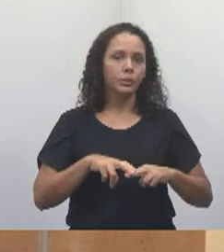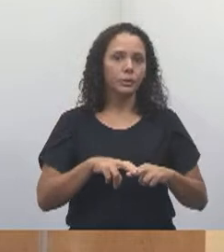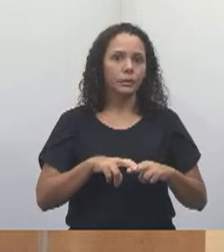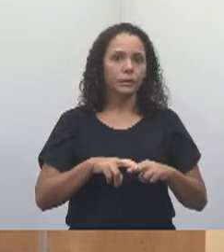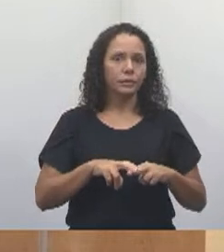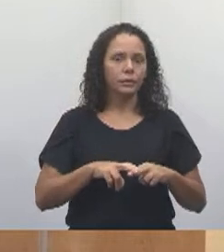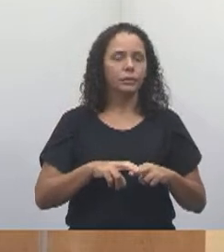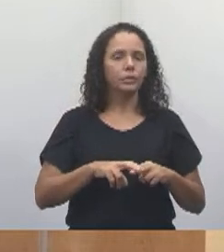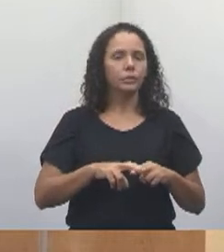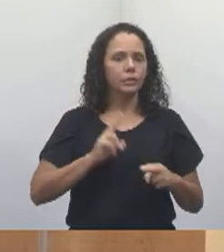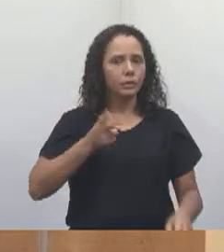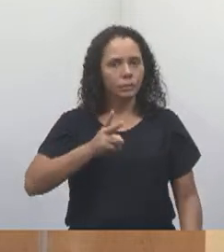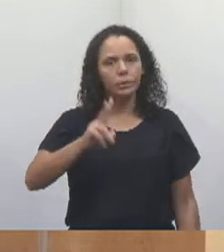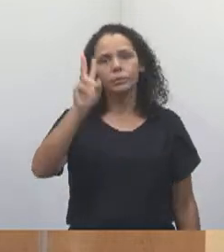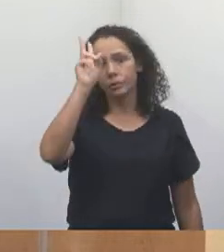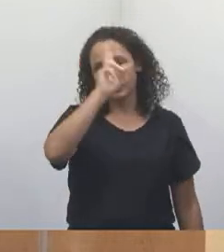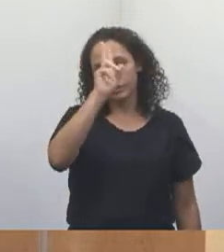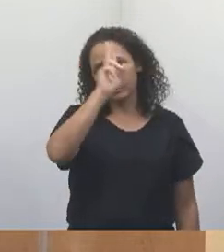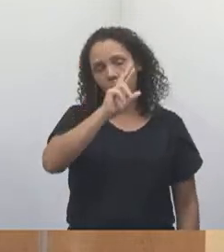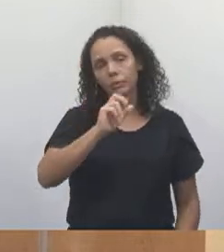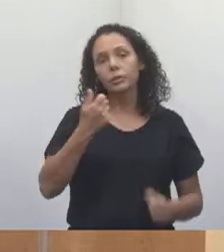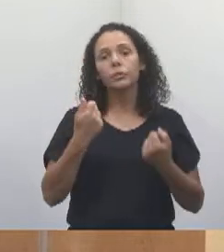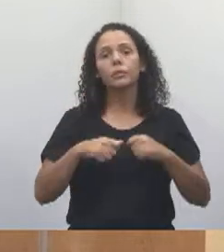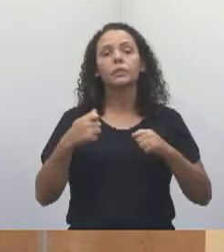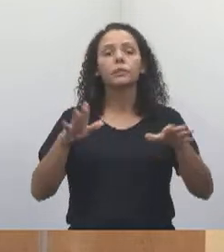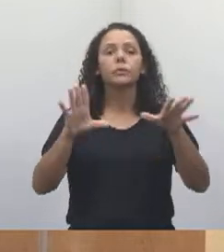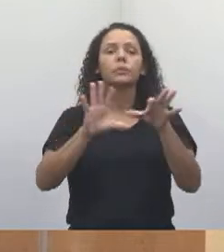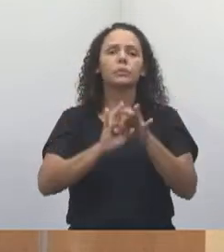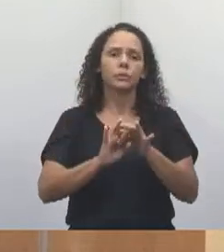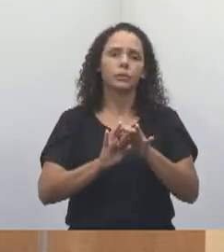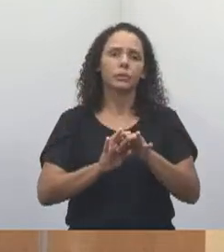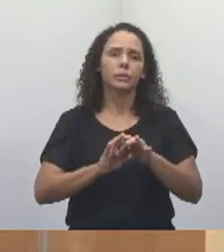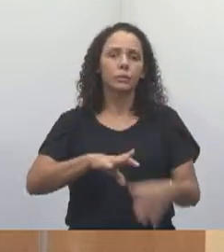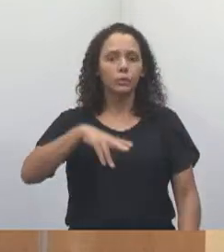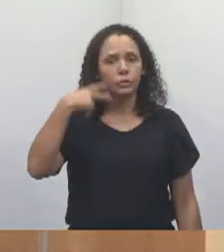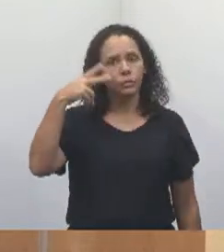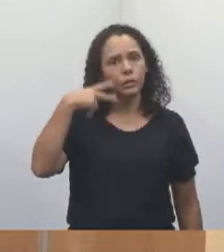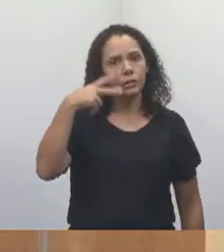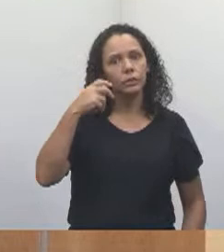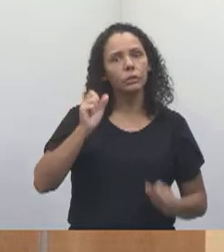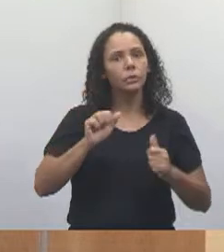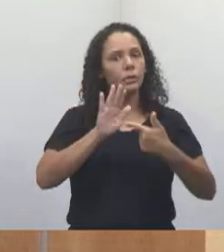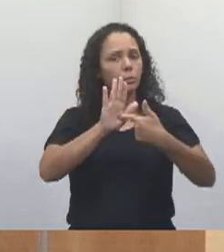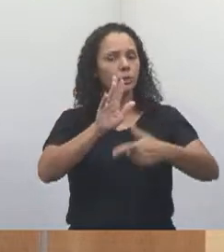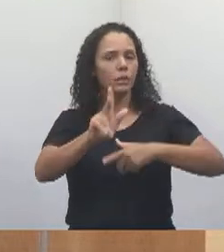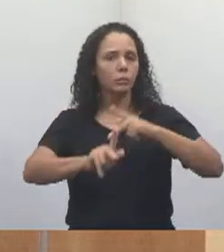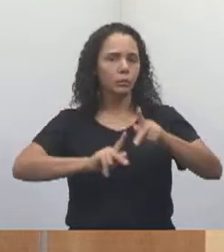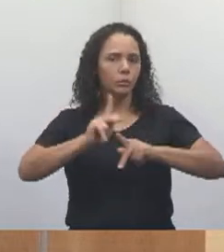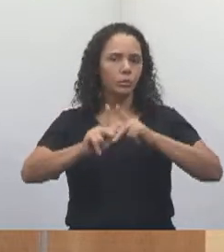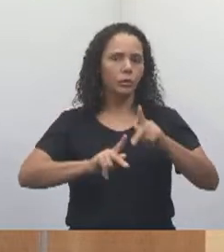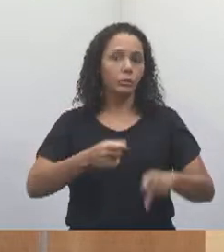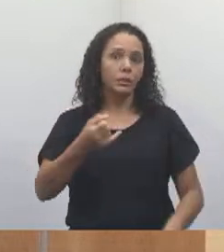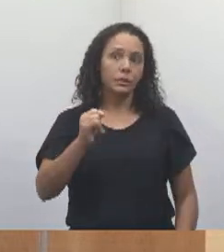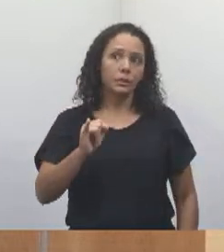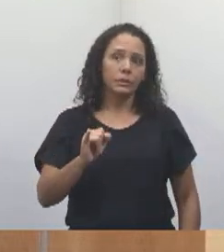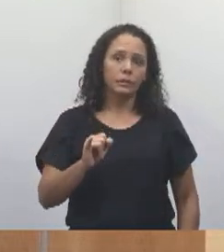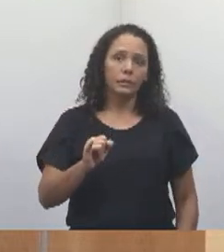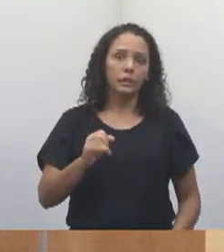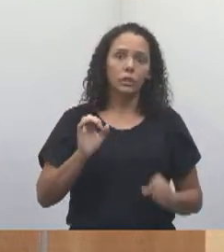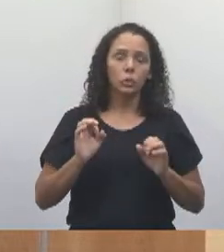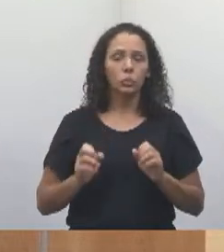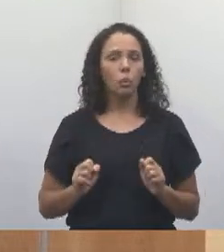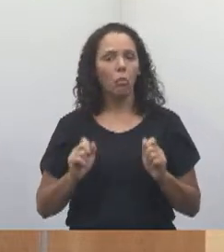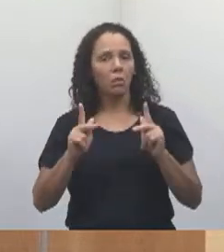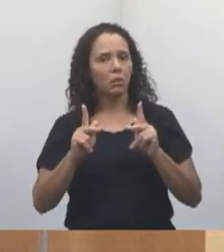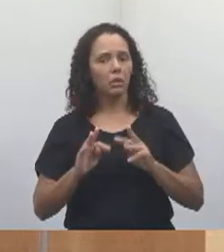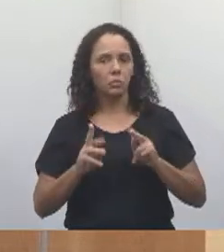esquecido e nós temos que nos reunir, essa casa tem que dar um sinal para a sociedade. E se não tem nada a dever, vamos